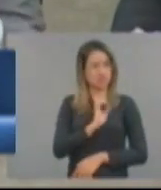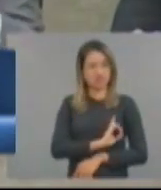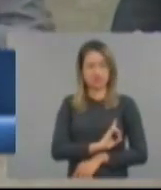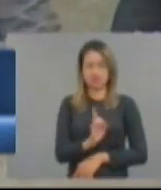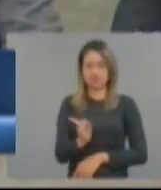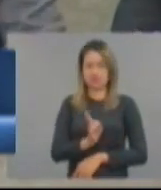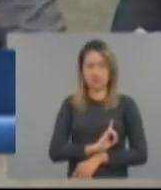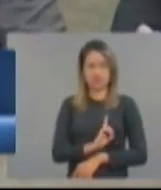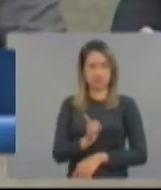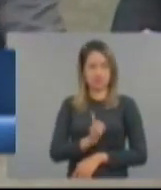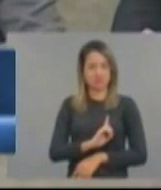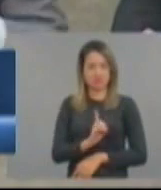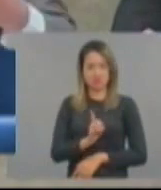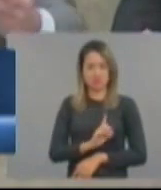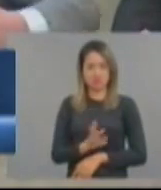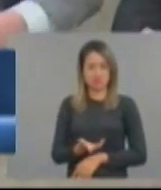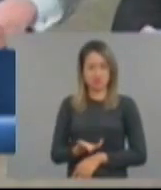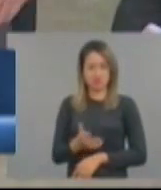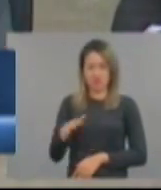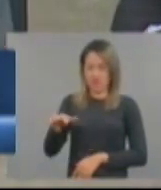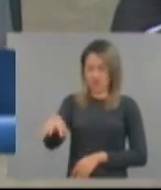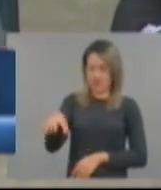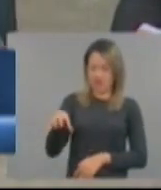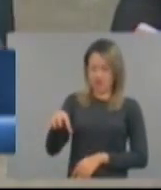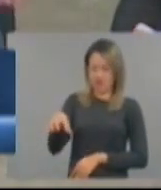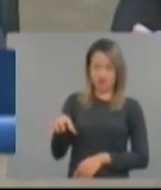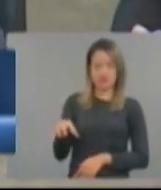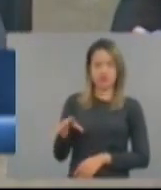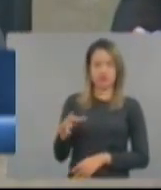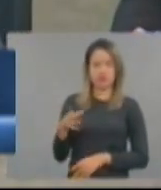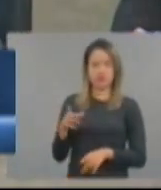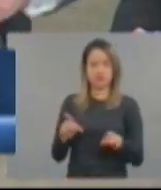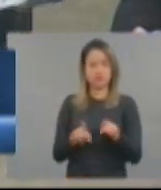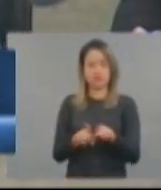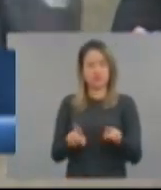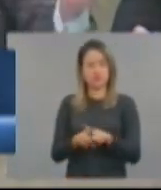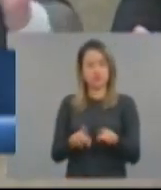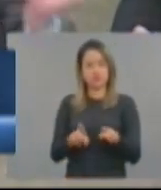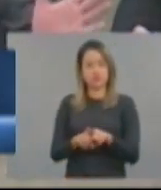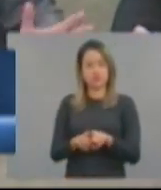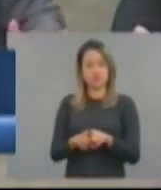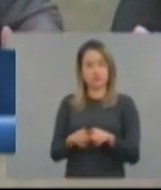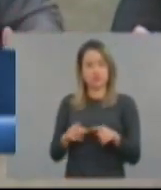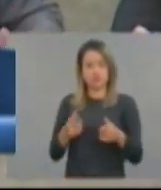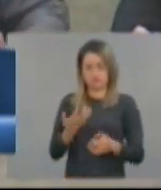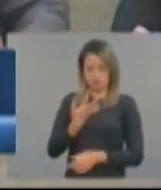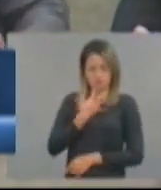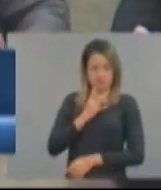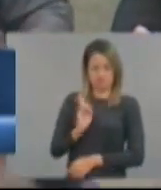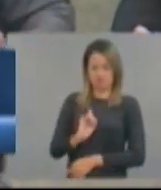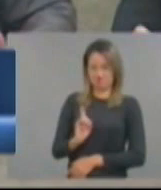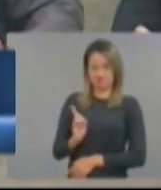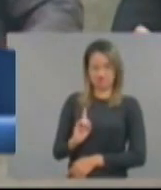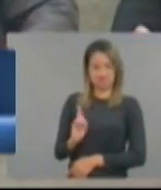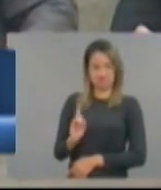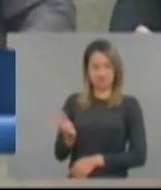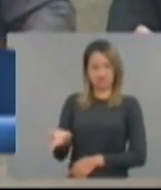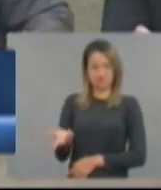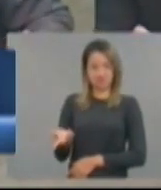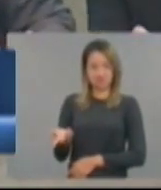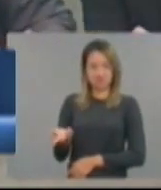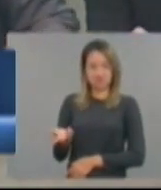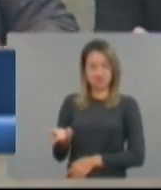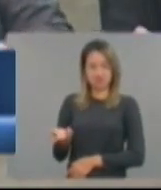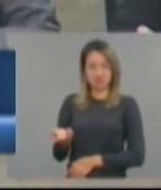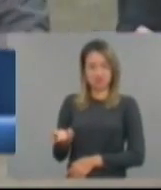é questão que fala lá do Cariri, mas na região do Ziamu, na região de Oito, não tem esse conhecimento, deputado Daniel, de que vossa